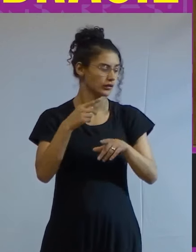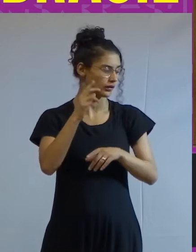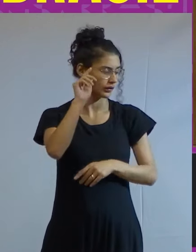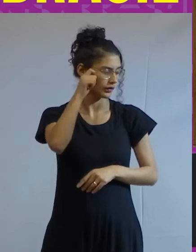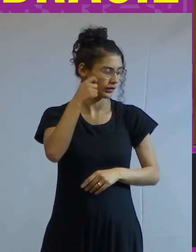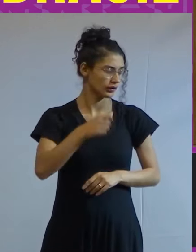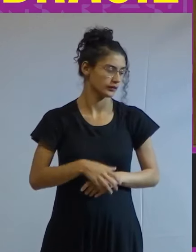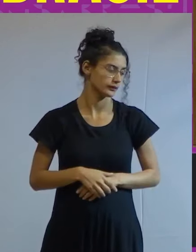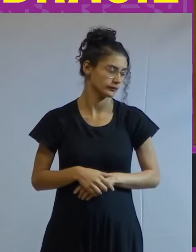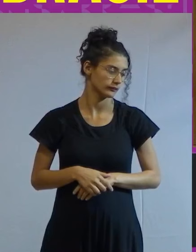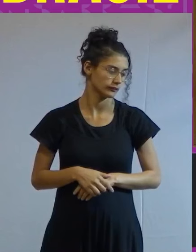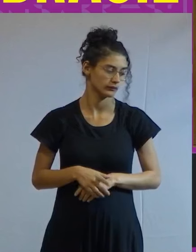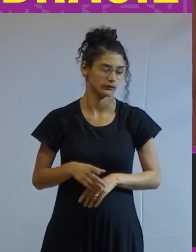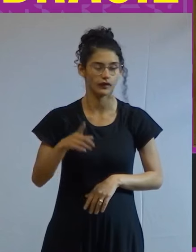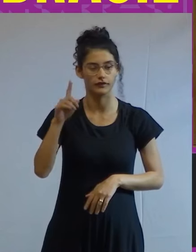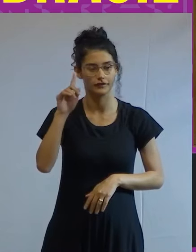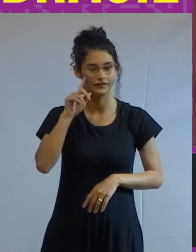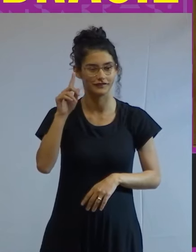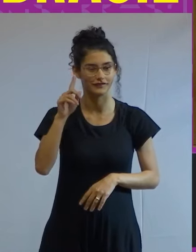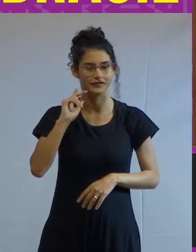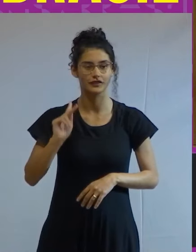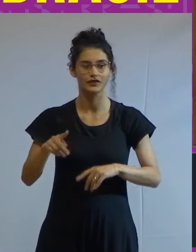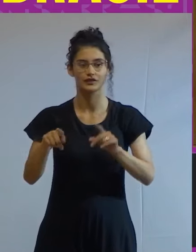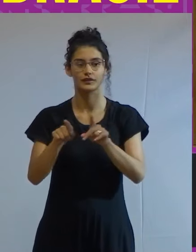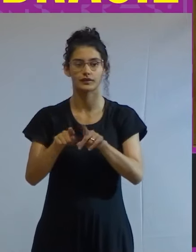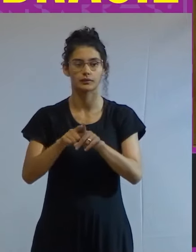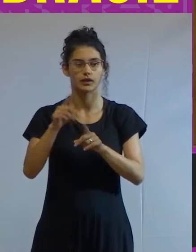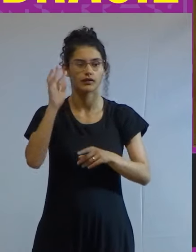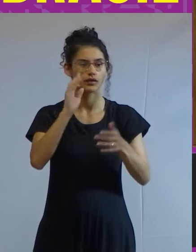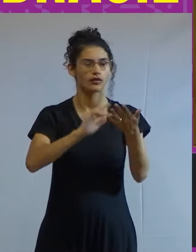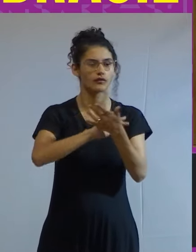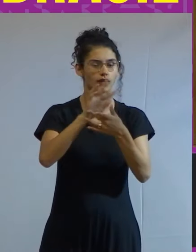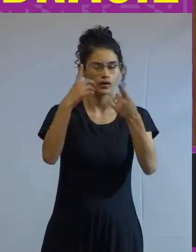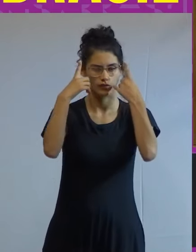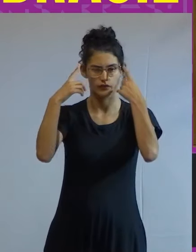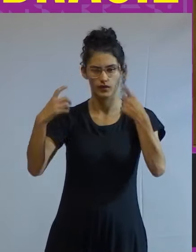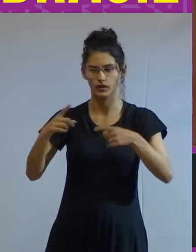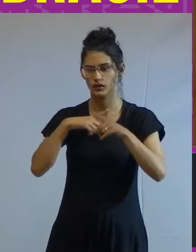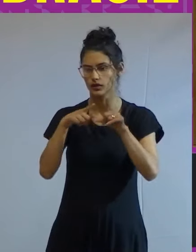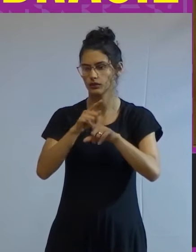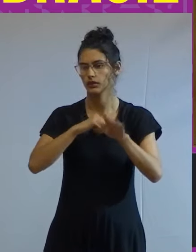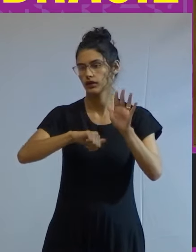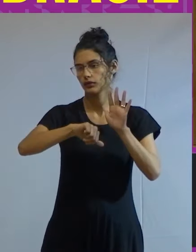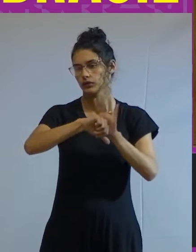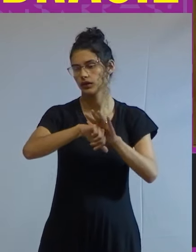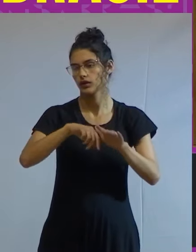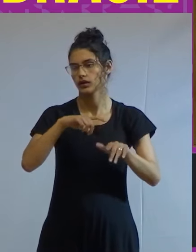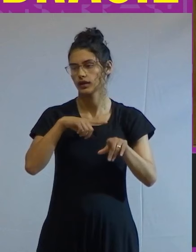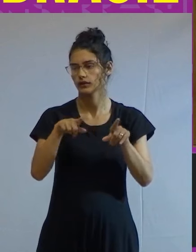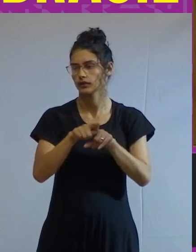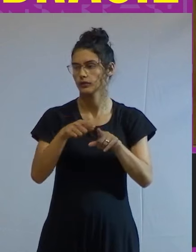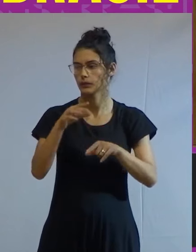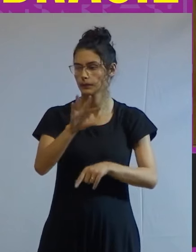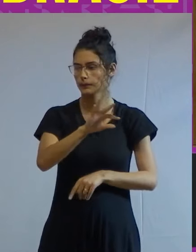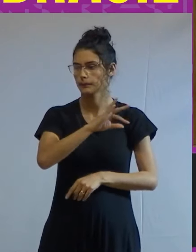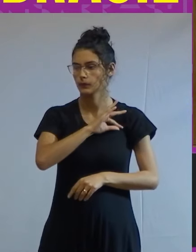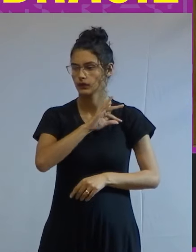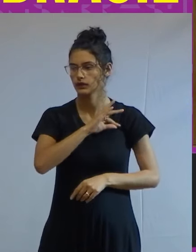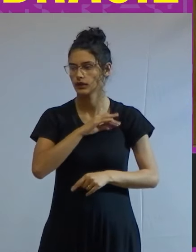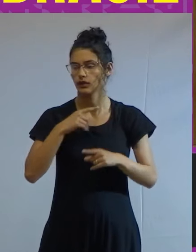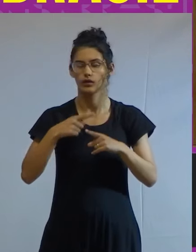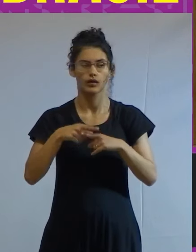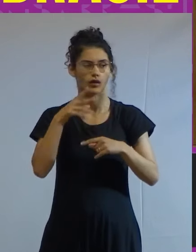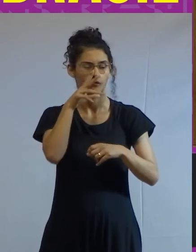negras um cotidiano permanentemente repleto de violência criminal e truculência policial cuja